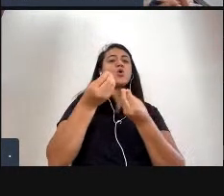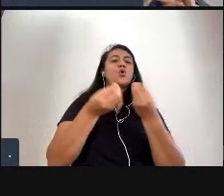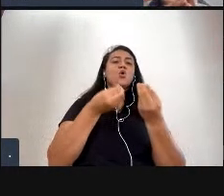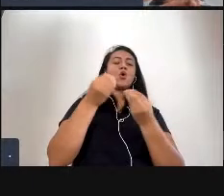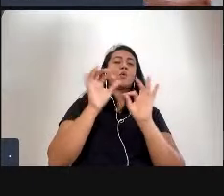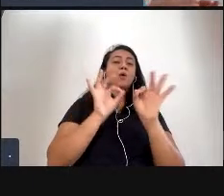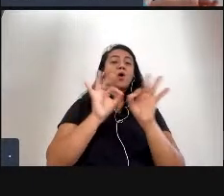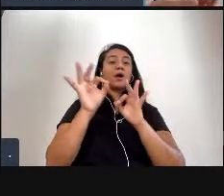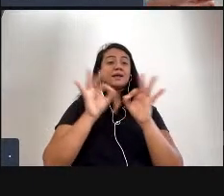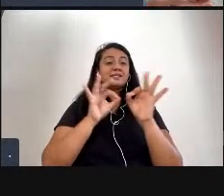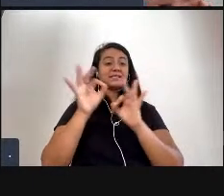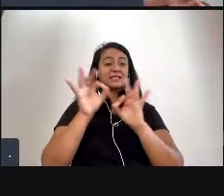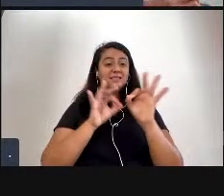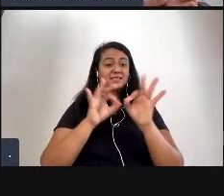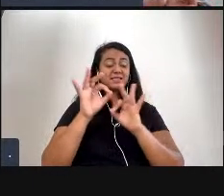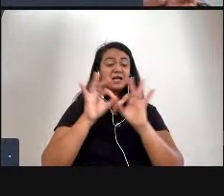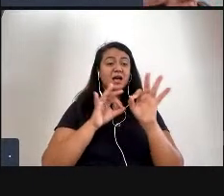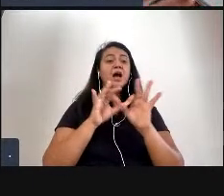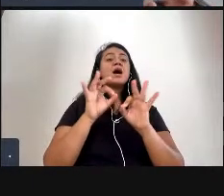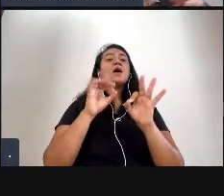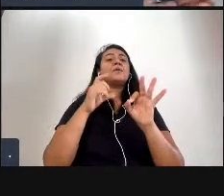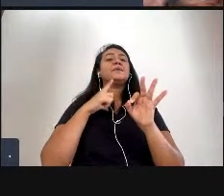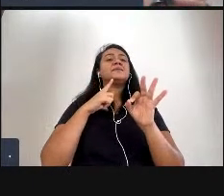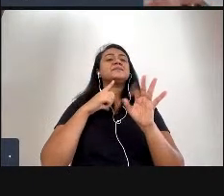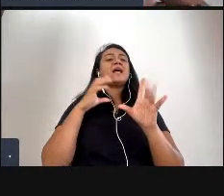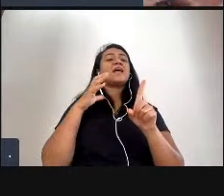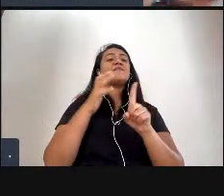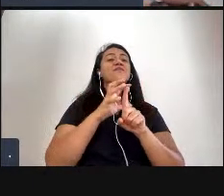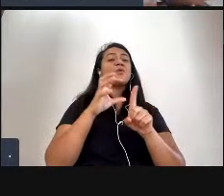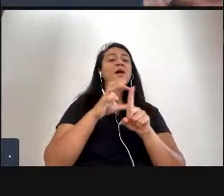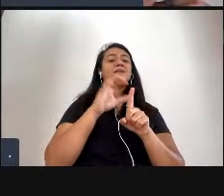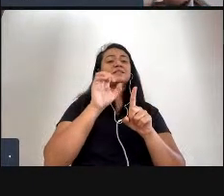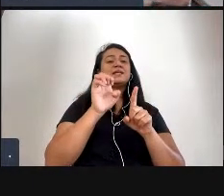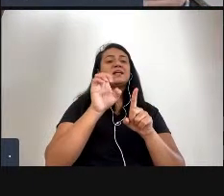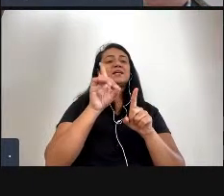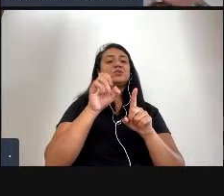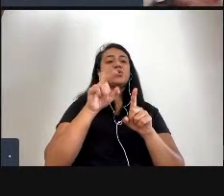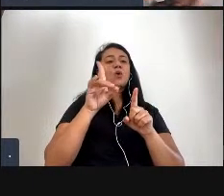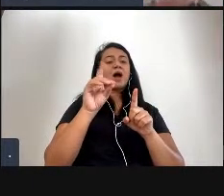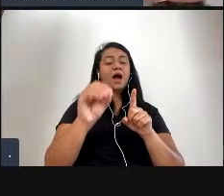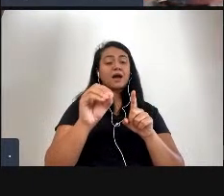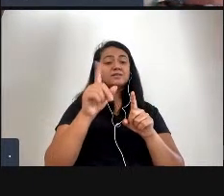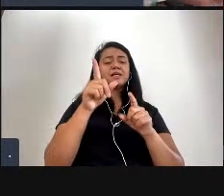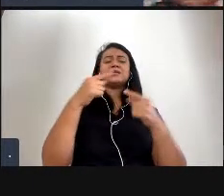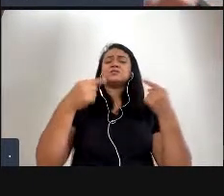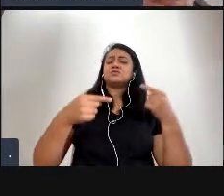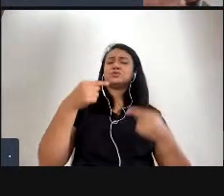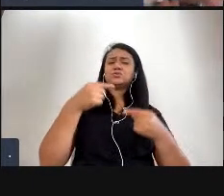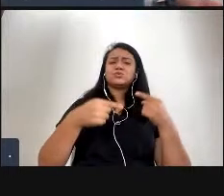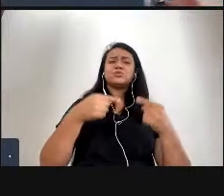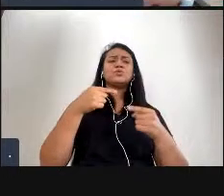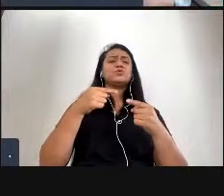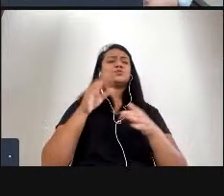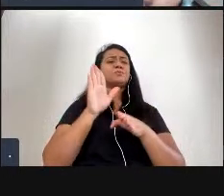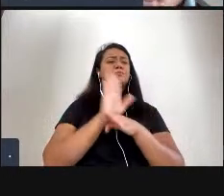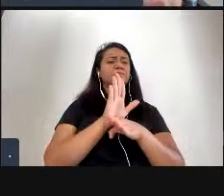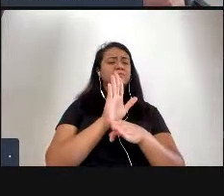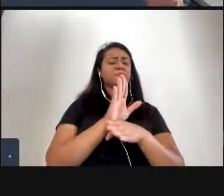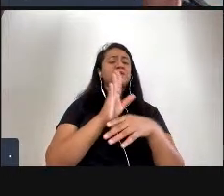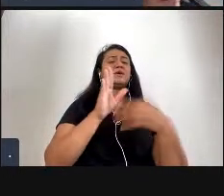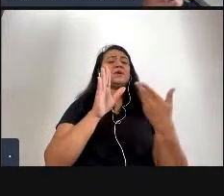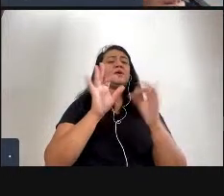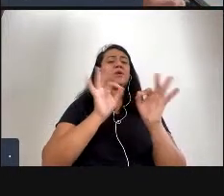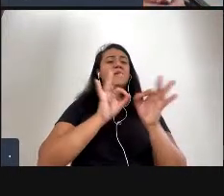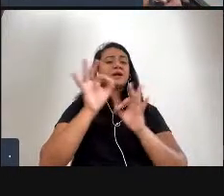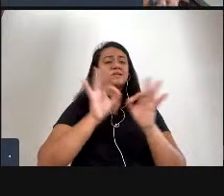e por ser a inspiração do Eduard Steyck e ele discute com o editor da revista com os fotógrafos que participaram e muitos deles vão